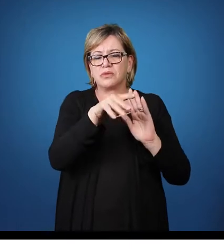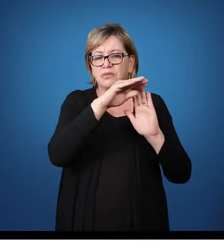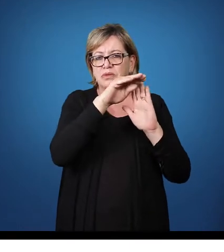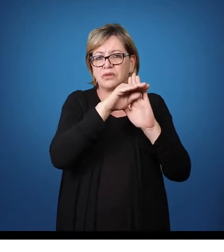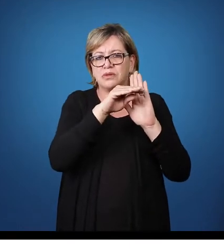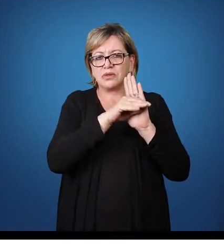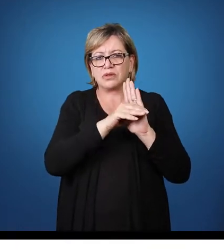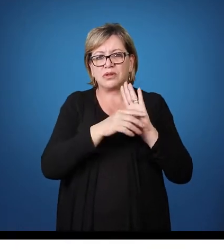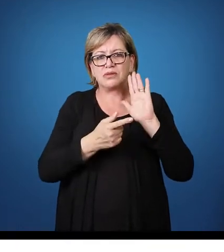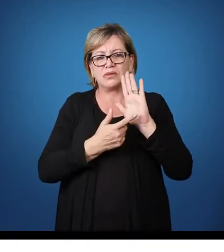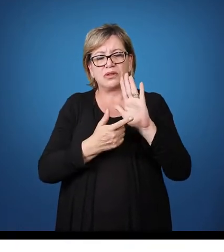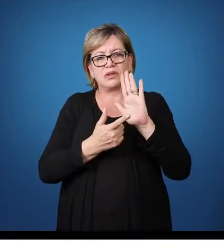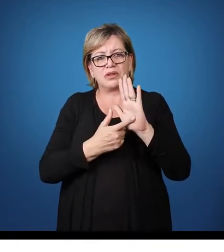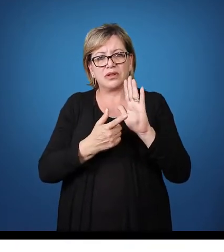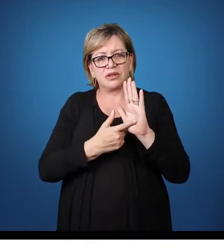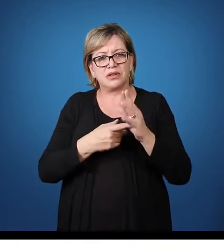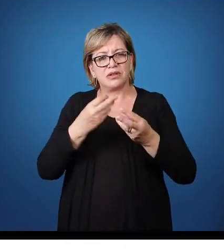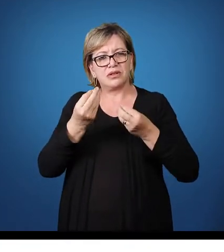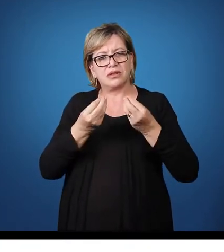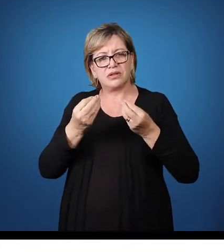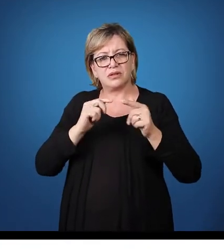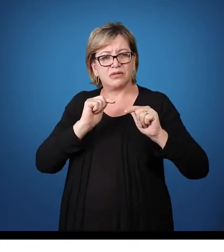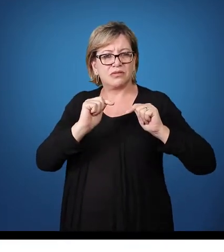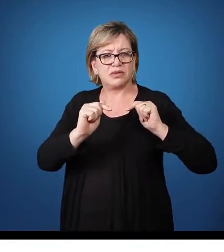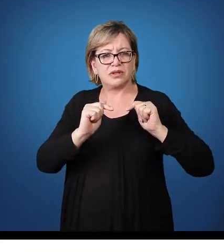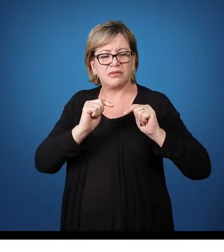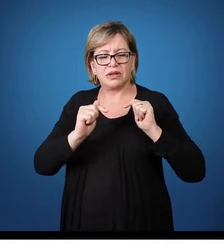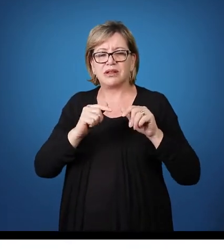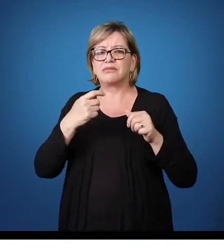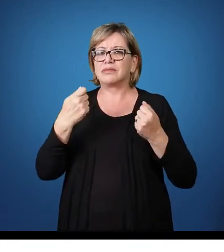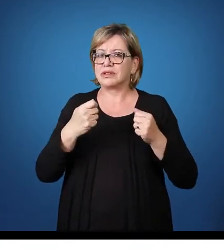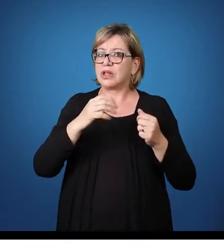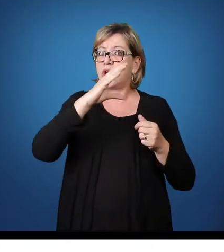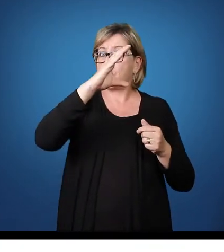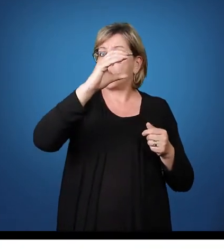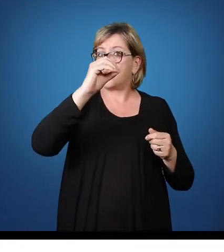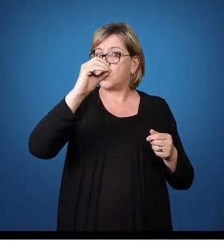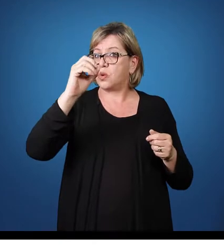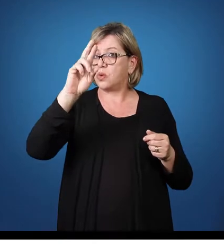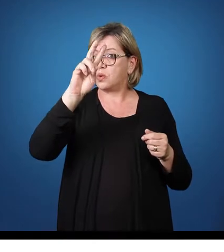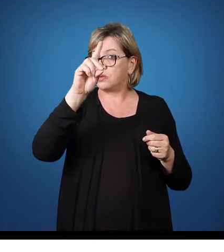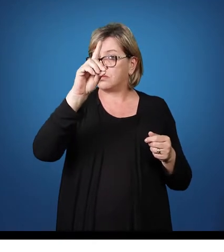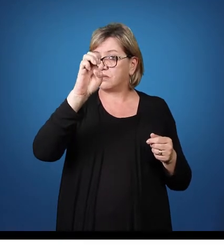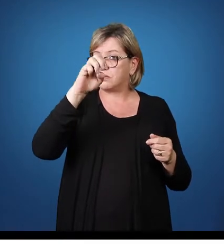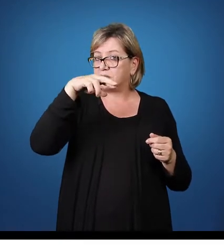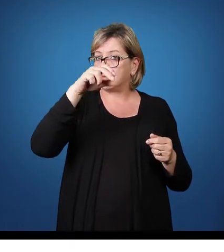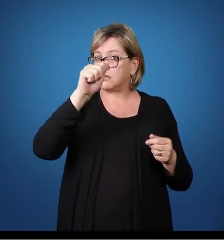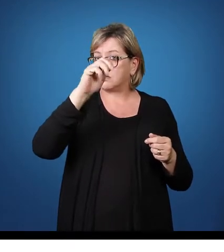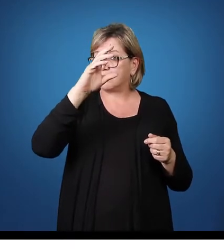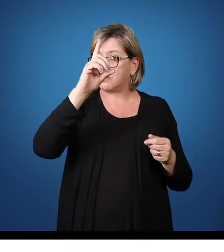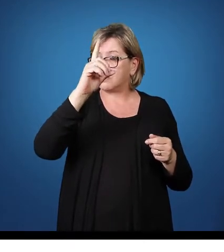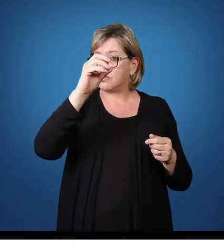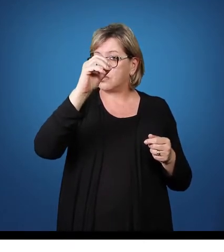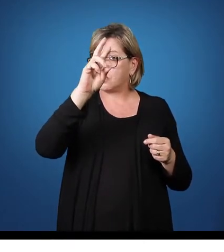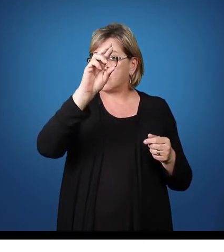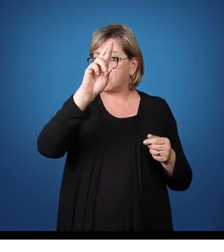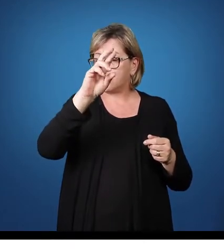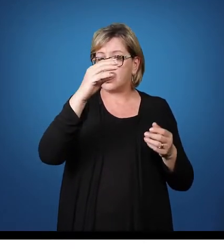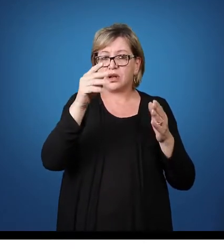essas dimensões, o trabalho do coordenador pedagógico da escola Que vai orientar